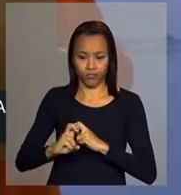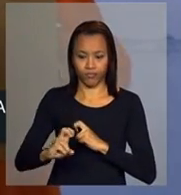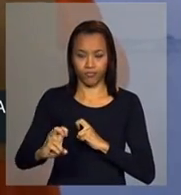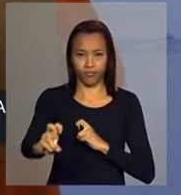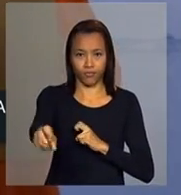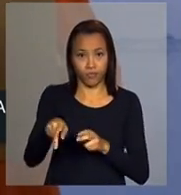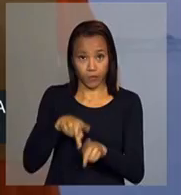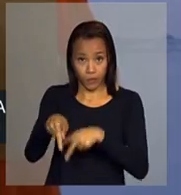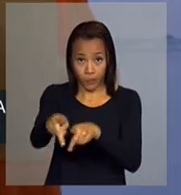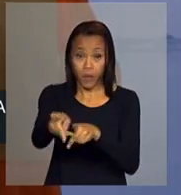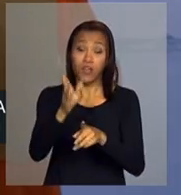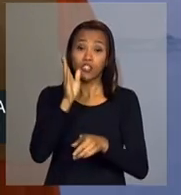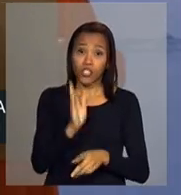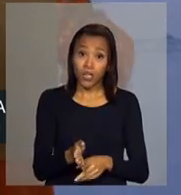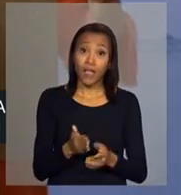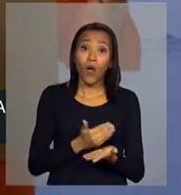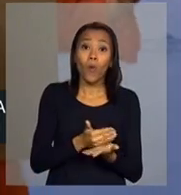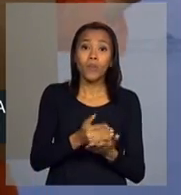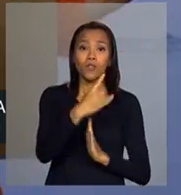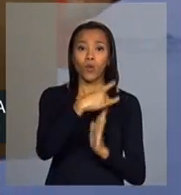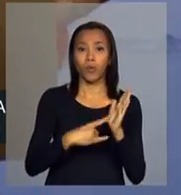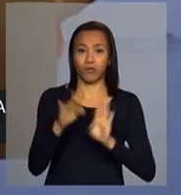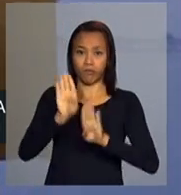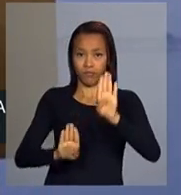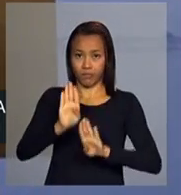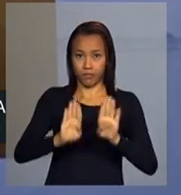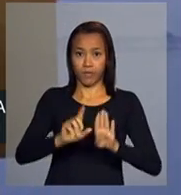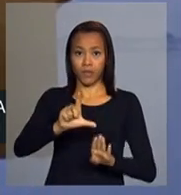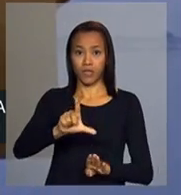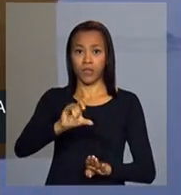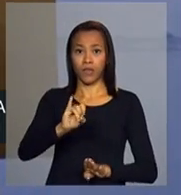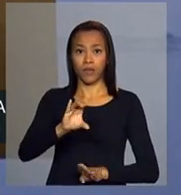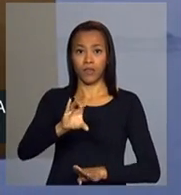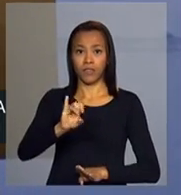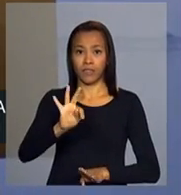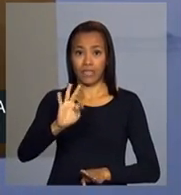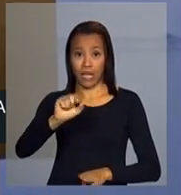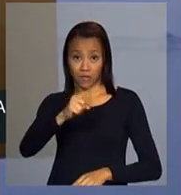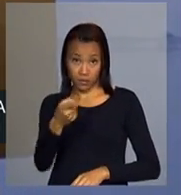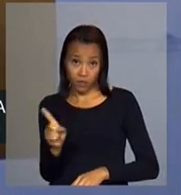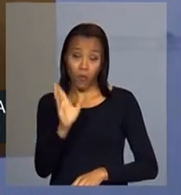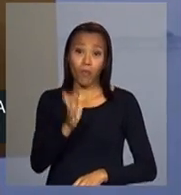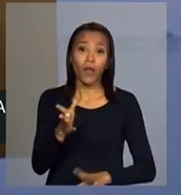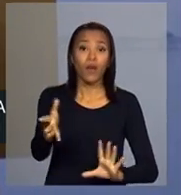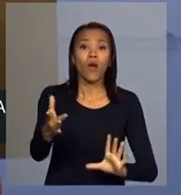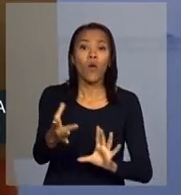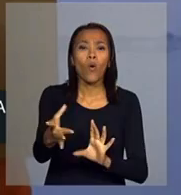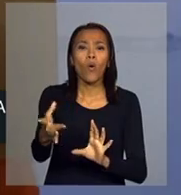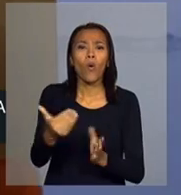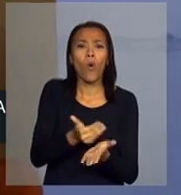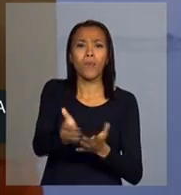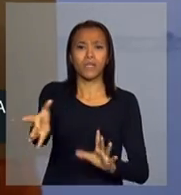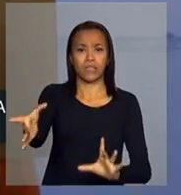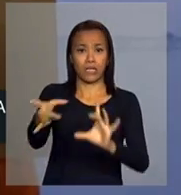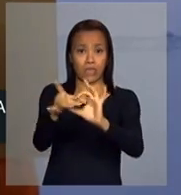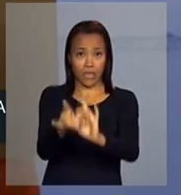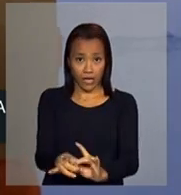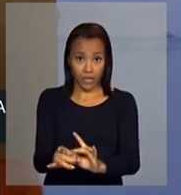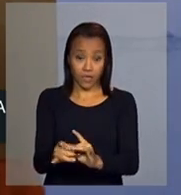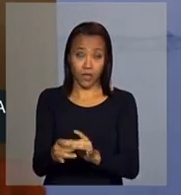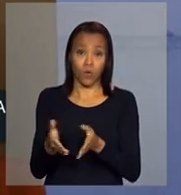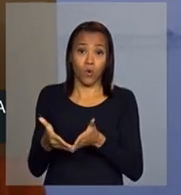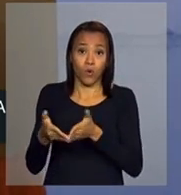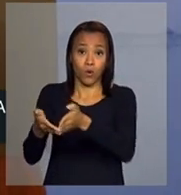está licitando esses 10 mil quilômetros, no qual está essa integração entre o porto de